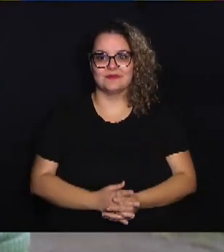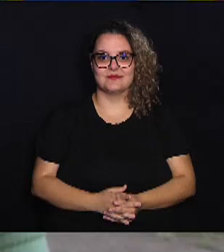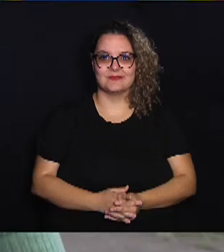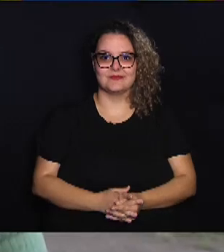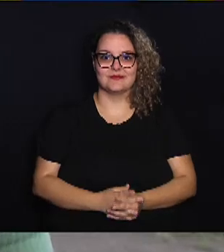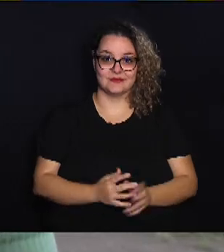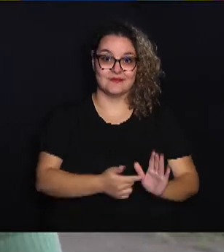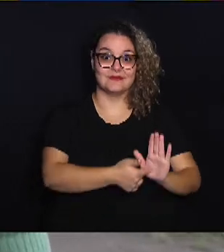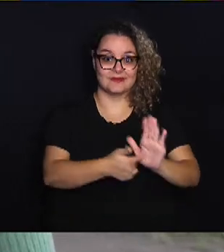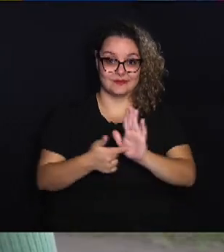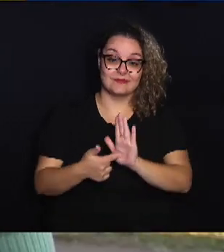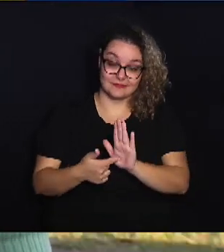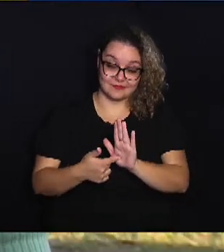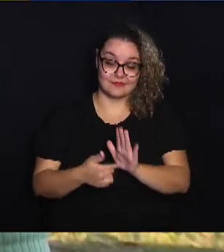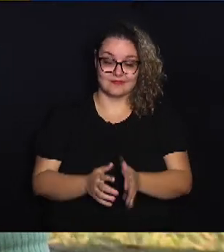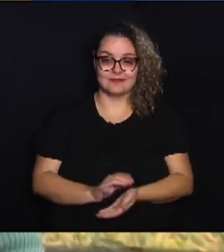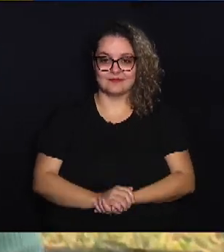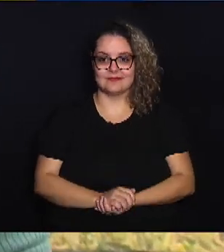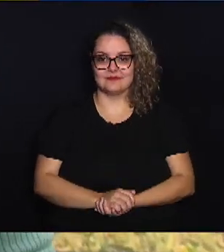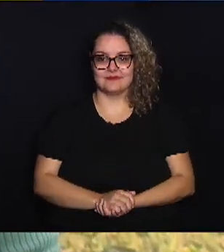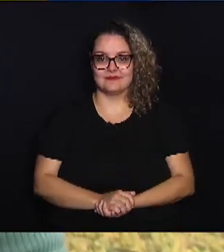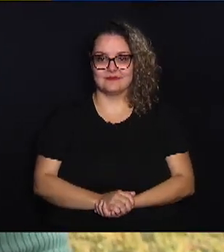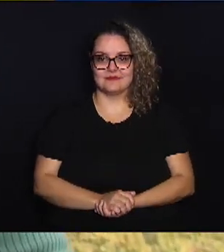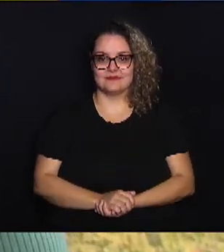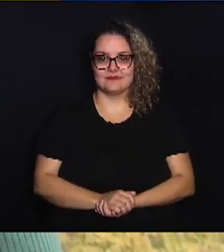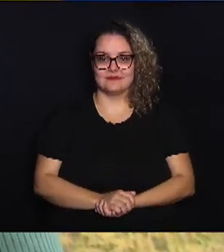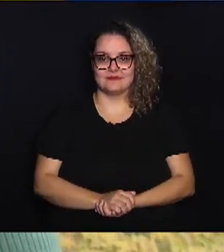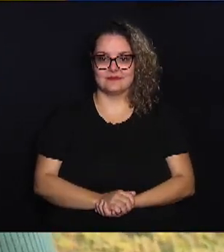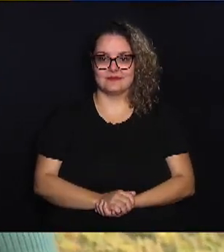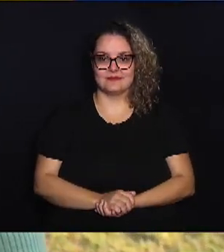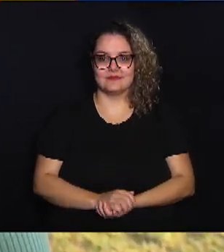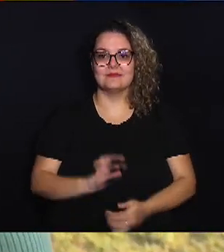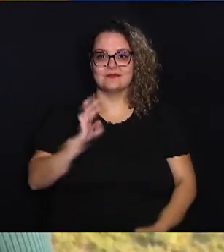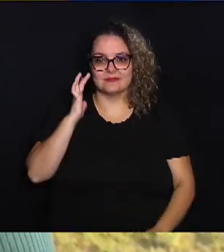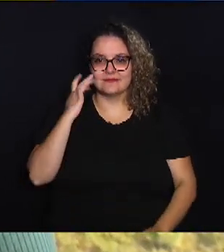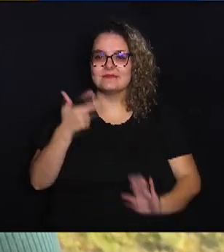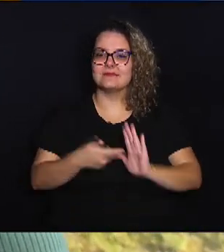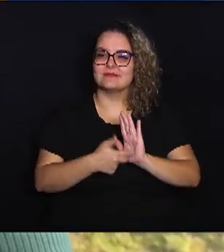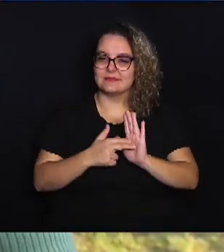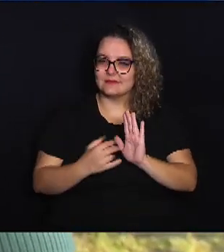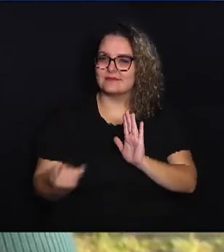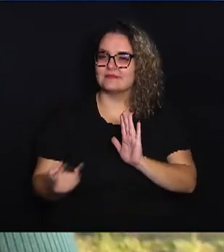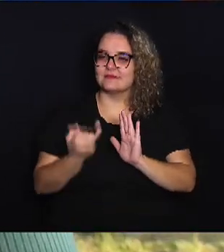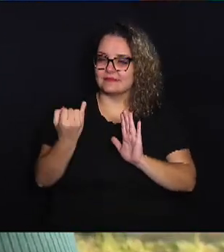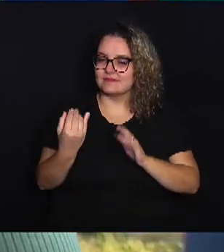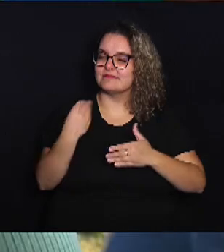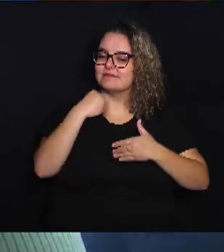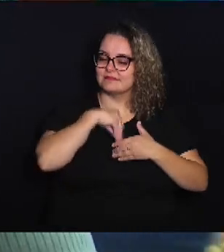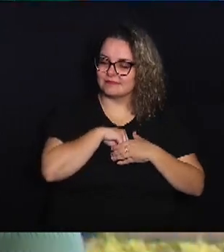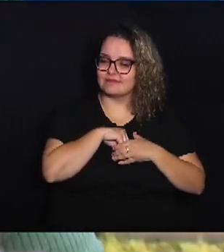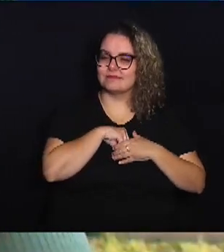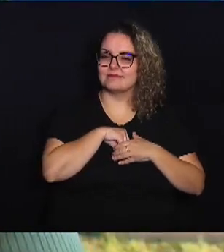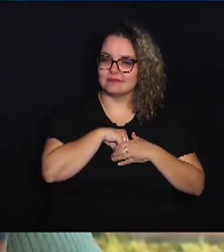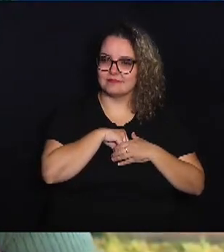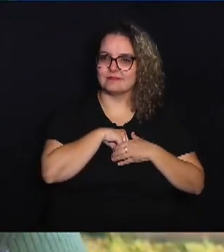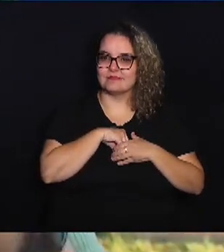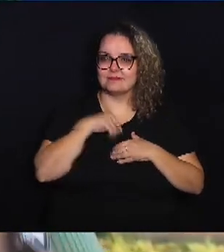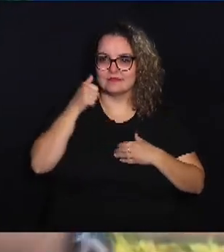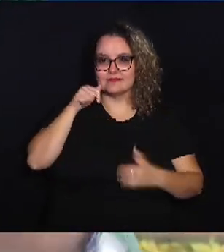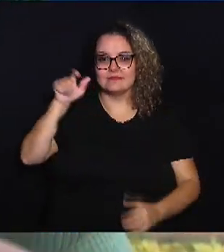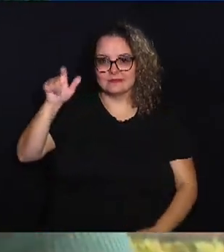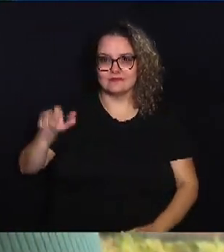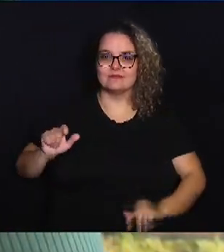exposta, eu acho que traz um significado muito grande. Ela lutou